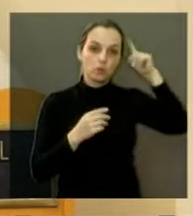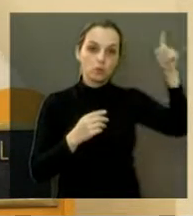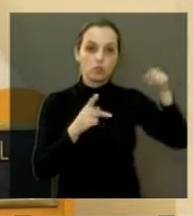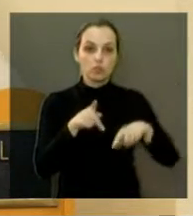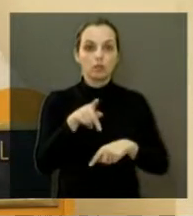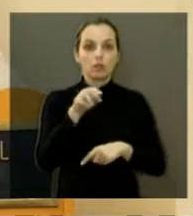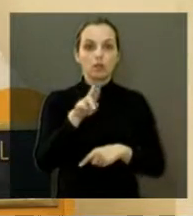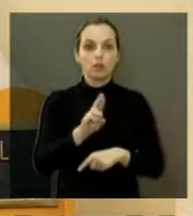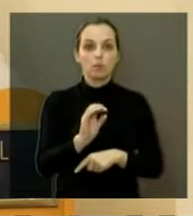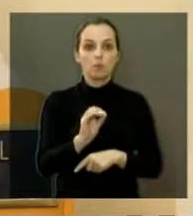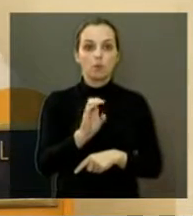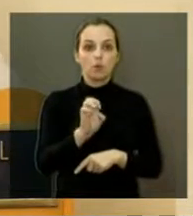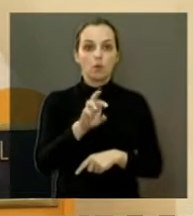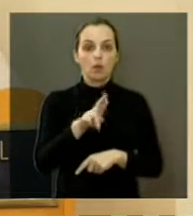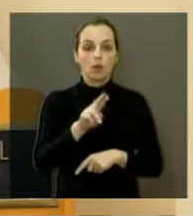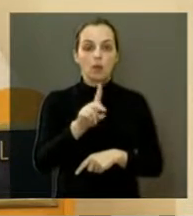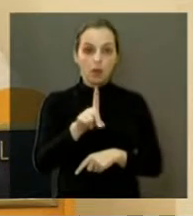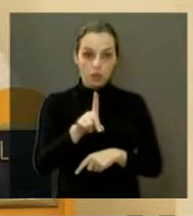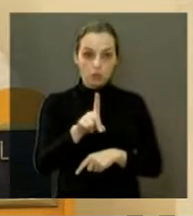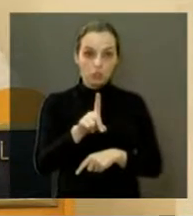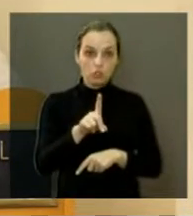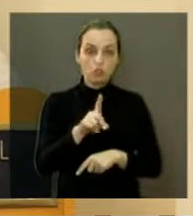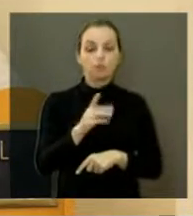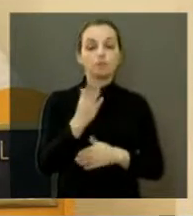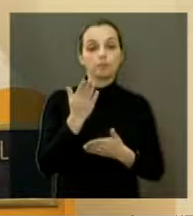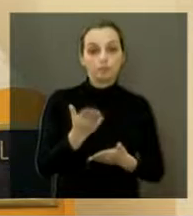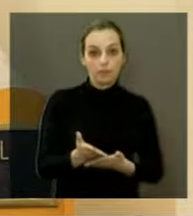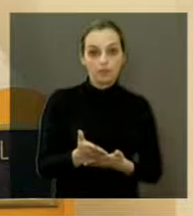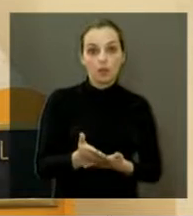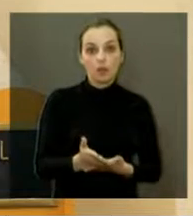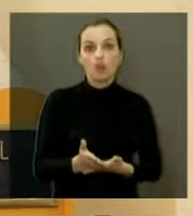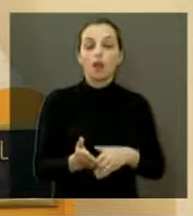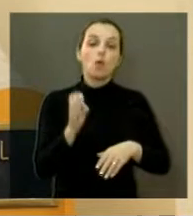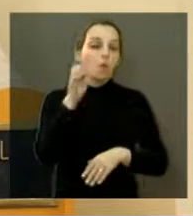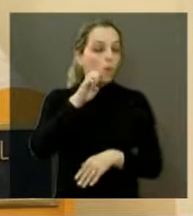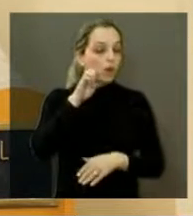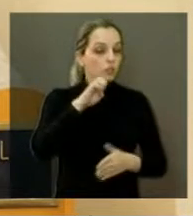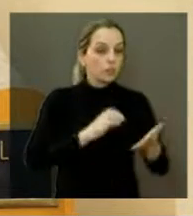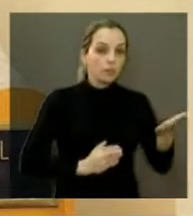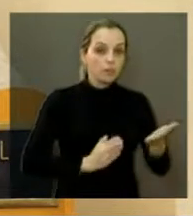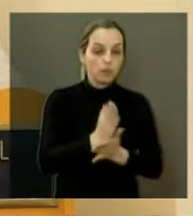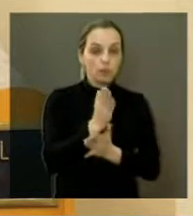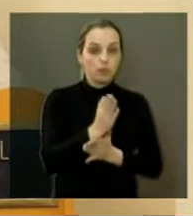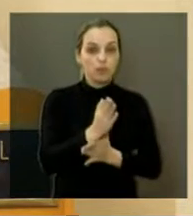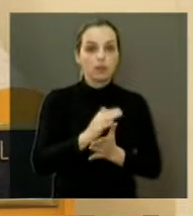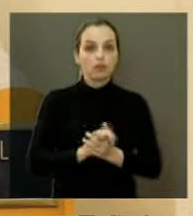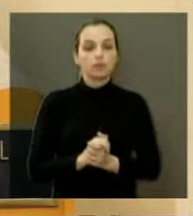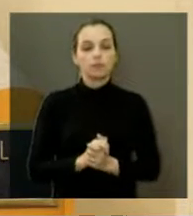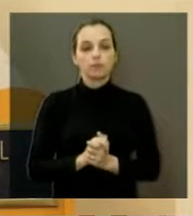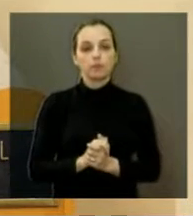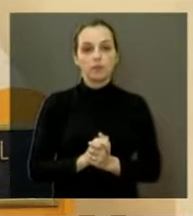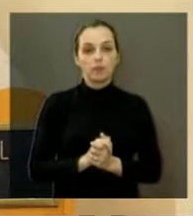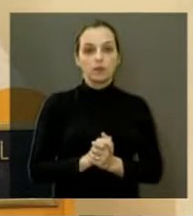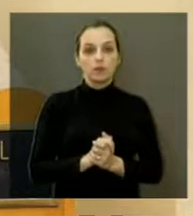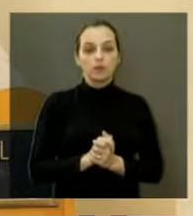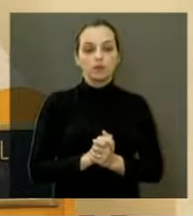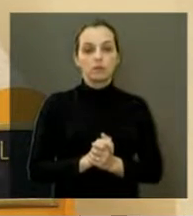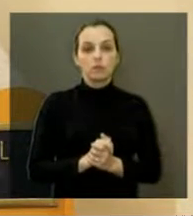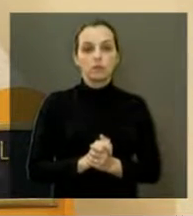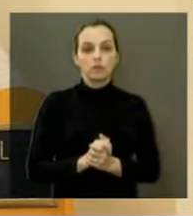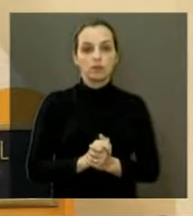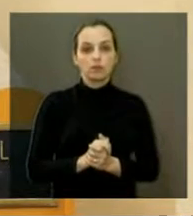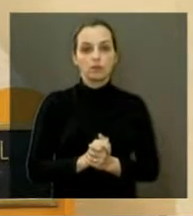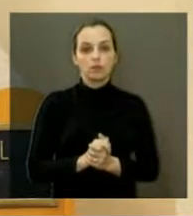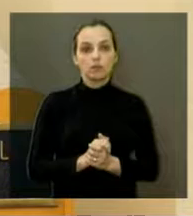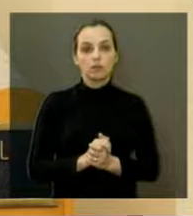do PROERDE. Hoje é dia de PROERDE, como diz o nosso jornalista Chico. Hoje é dia do